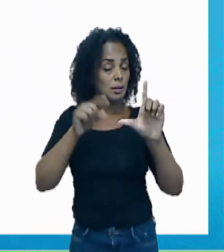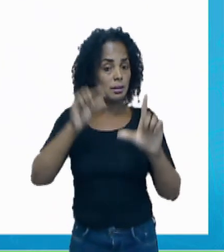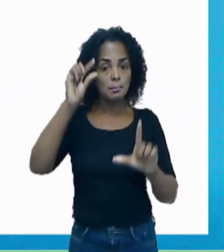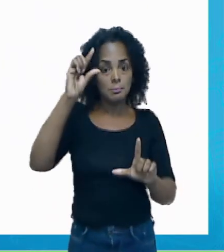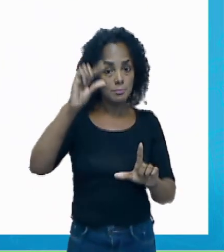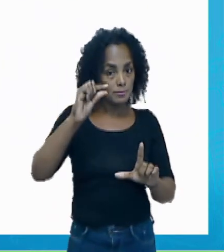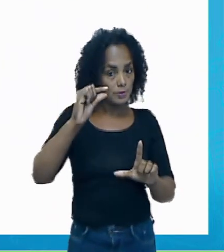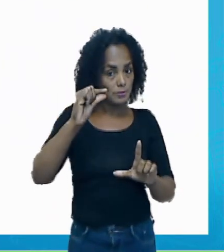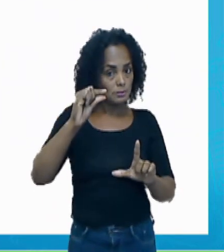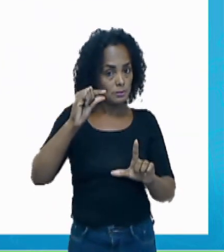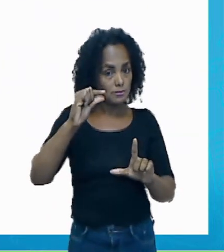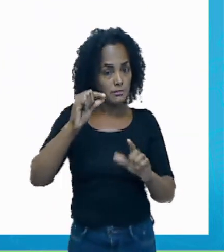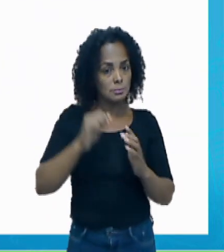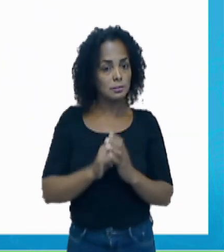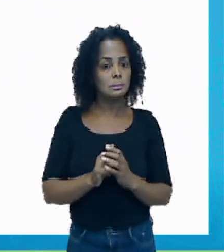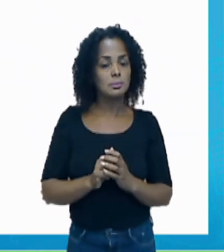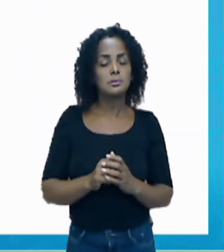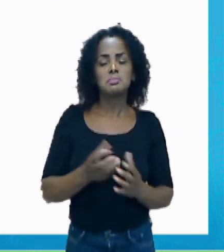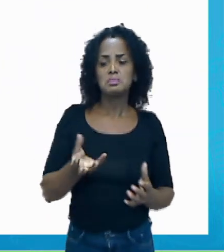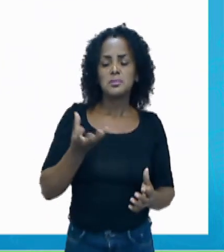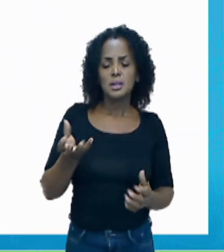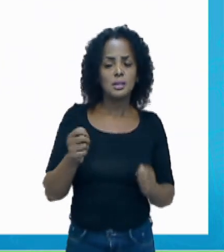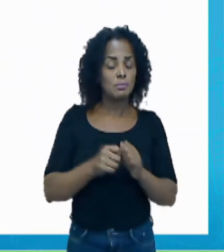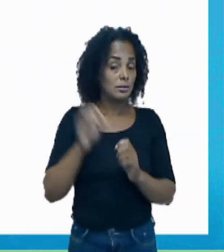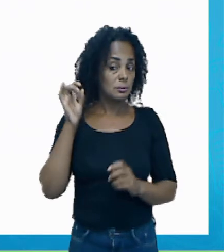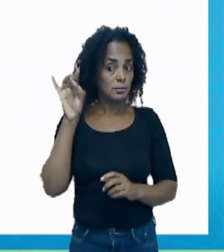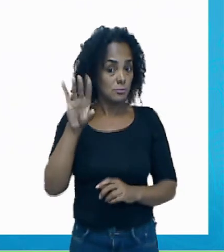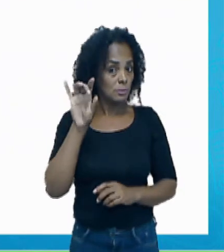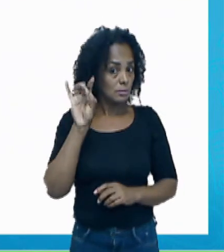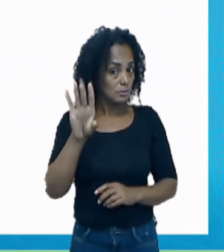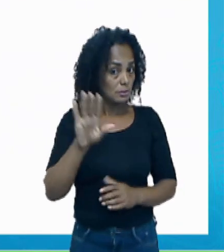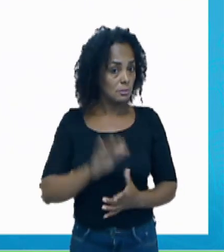Vamos lá. Quero que você faça essa questão sozinho.